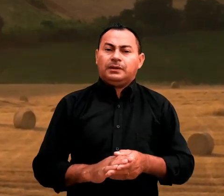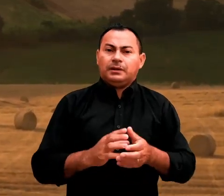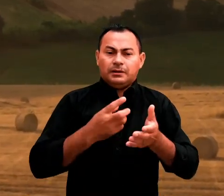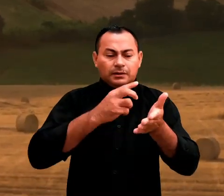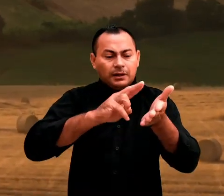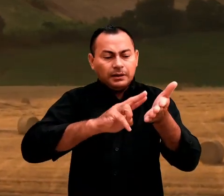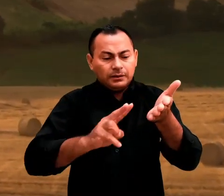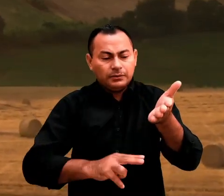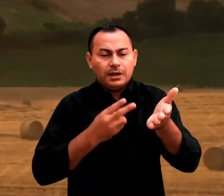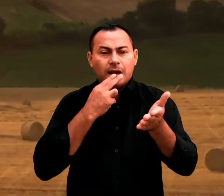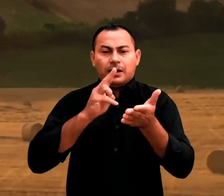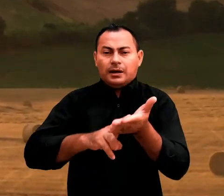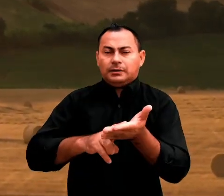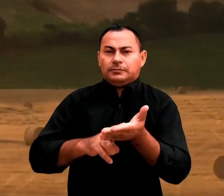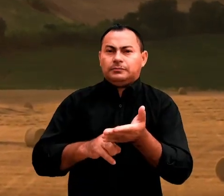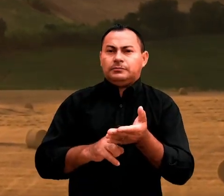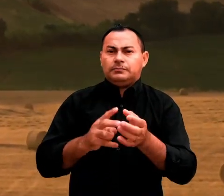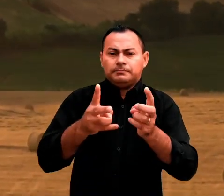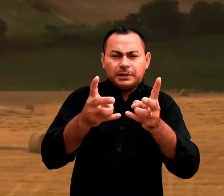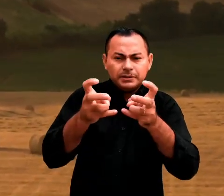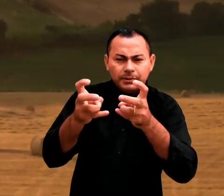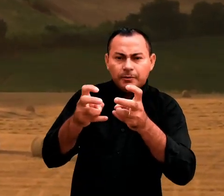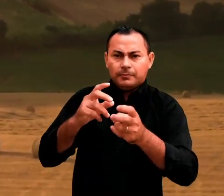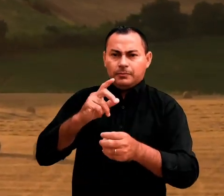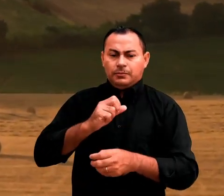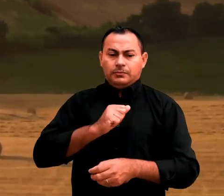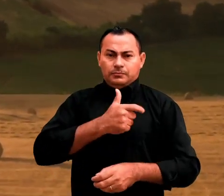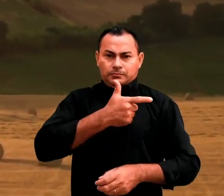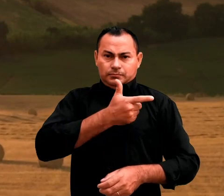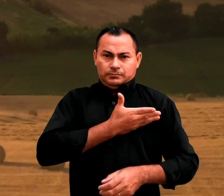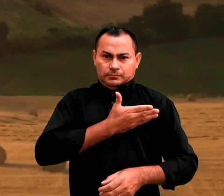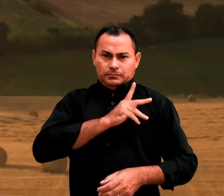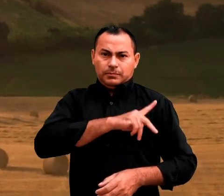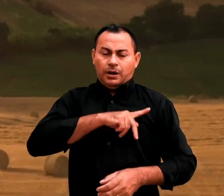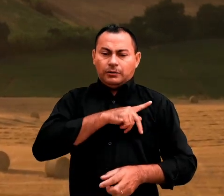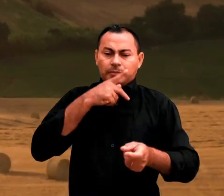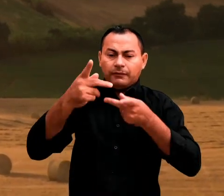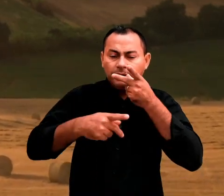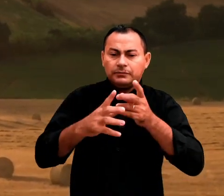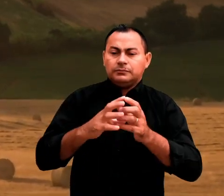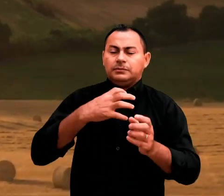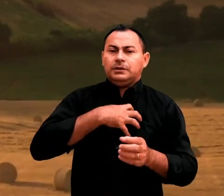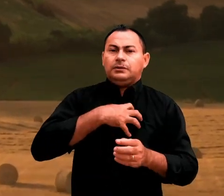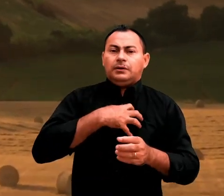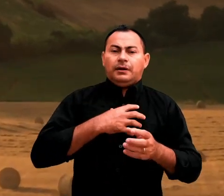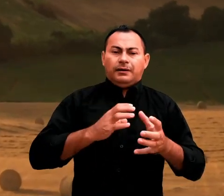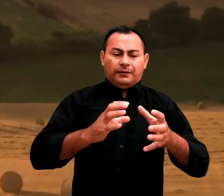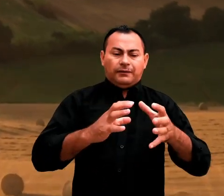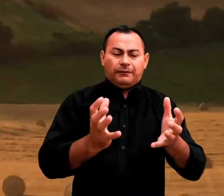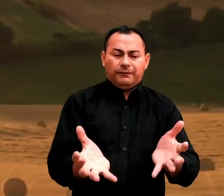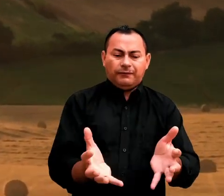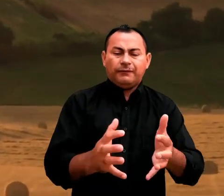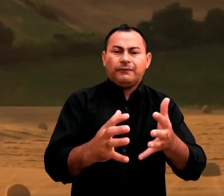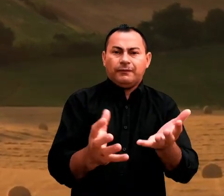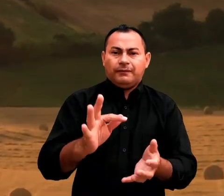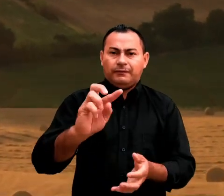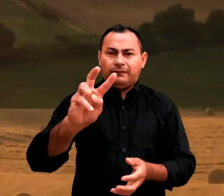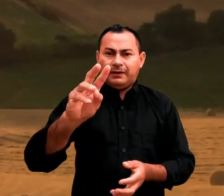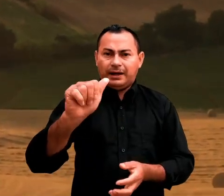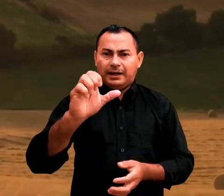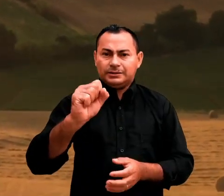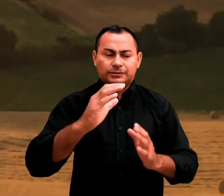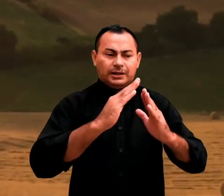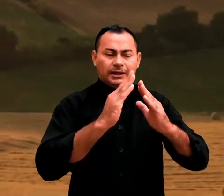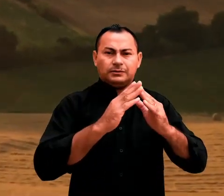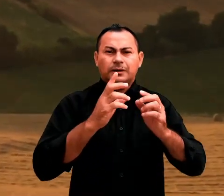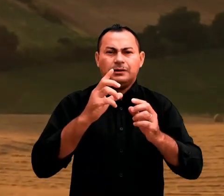Caminhando na leitura desta carta, você vai perceber que o apóstolo Paulo ilustrou o que estava dizendo com a figura dos vasos numa casa daqueles tempos.